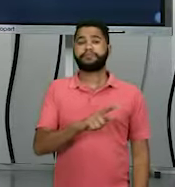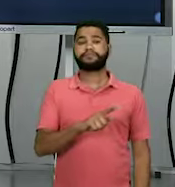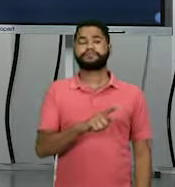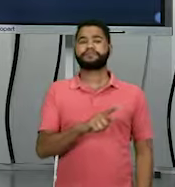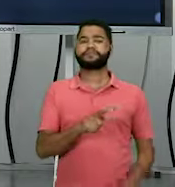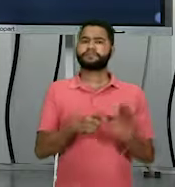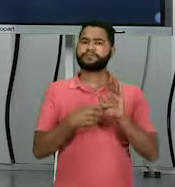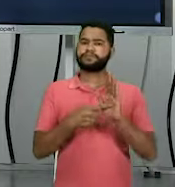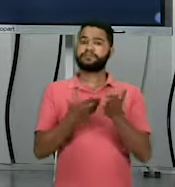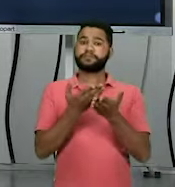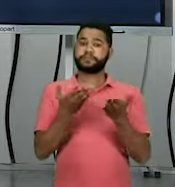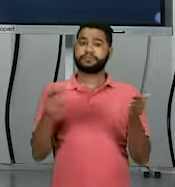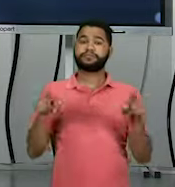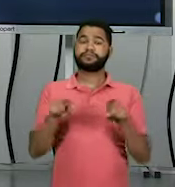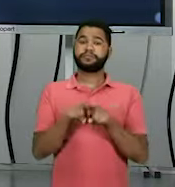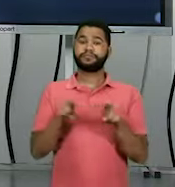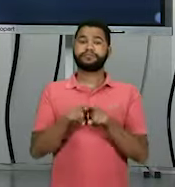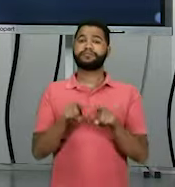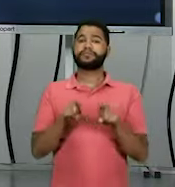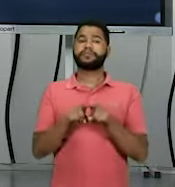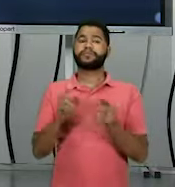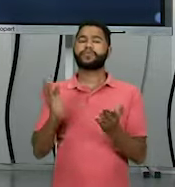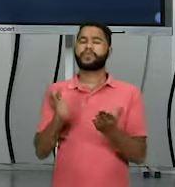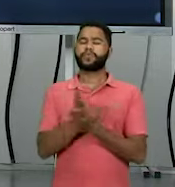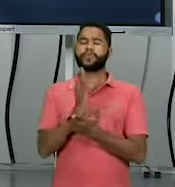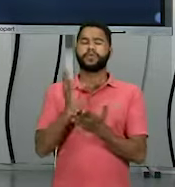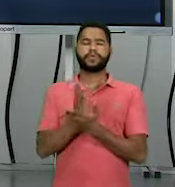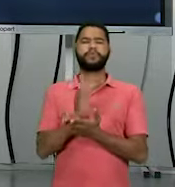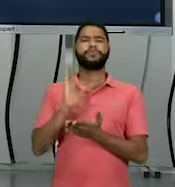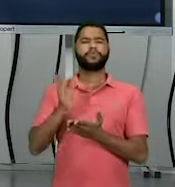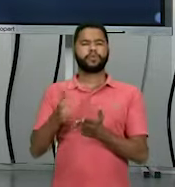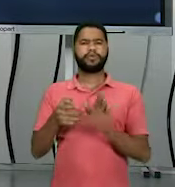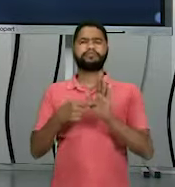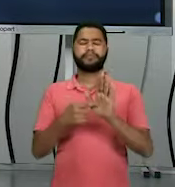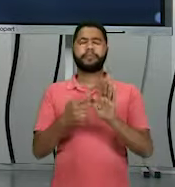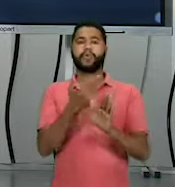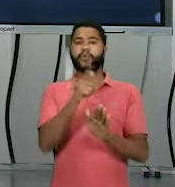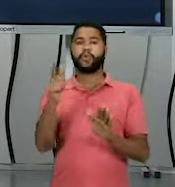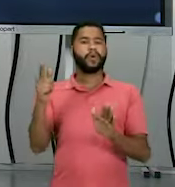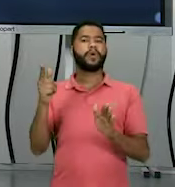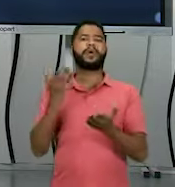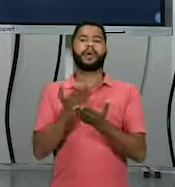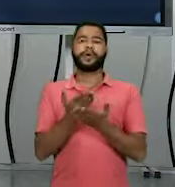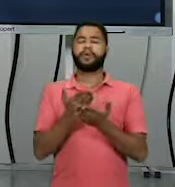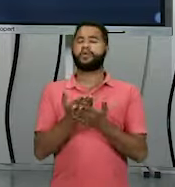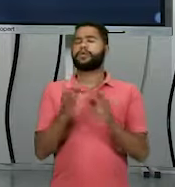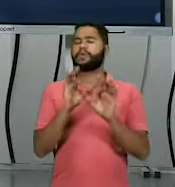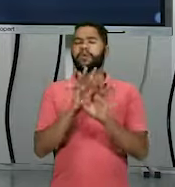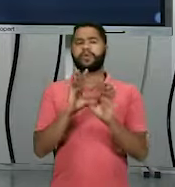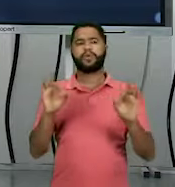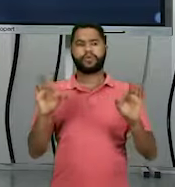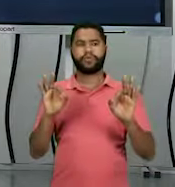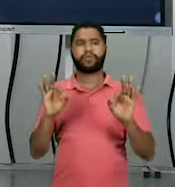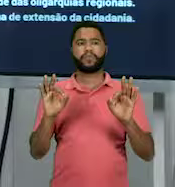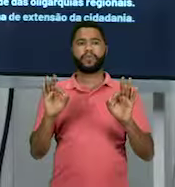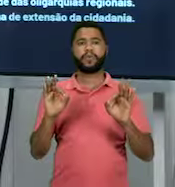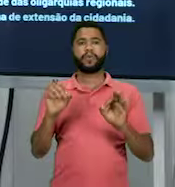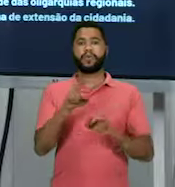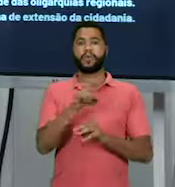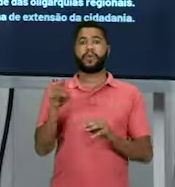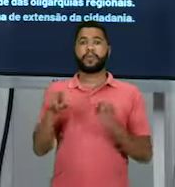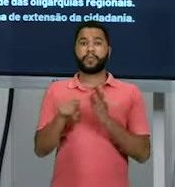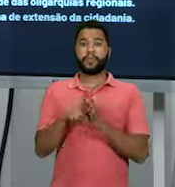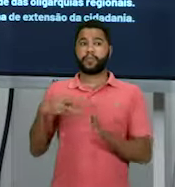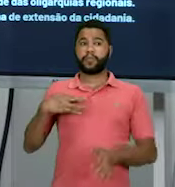eu indico a vocês também um livro que eu já indiquei em outras aulas, mas que ele é excelente para você, candidato ao